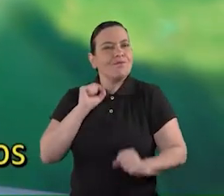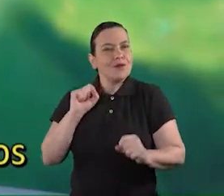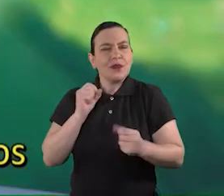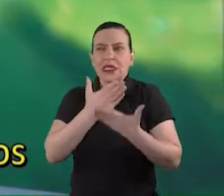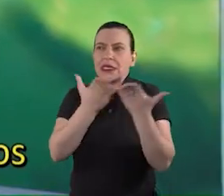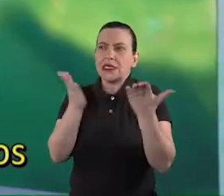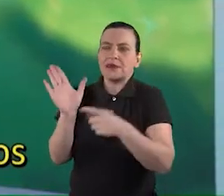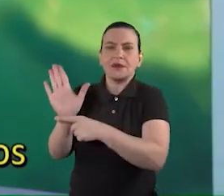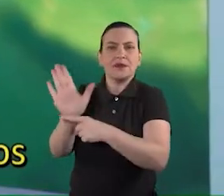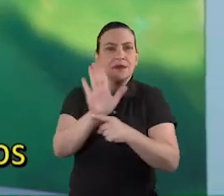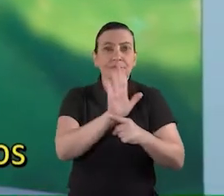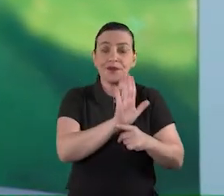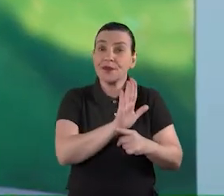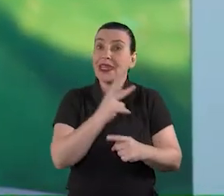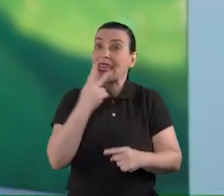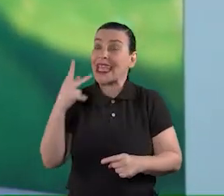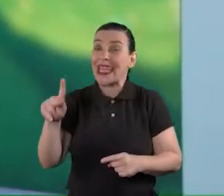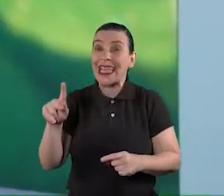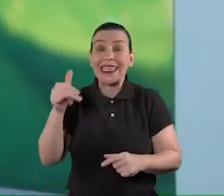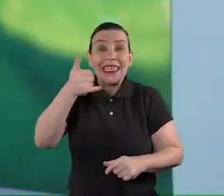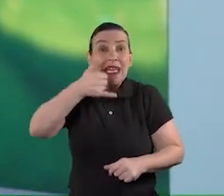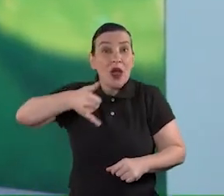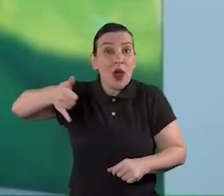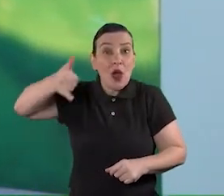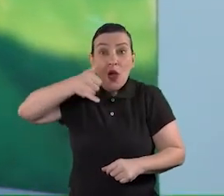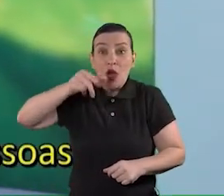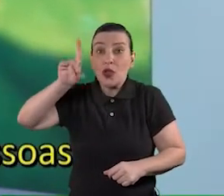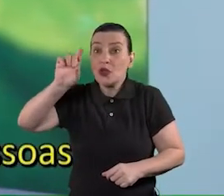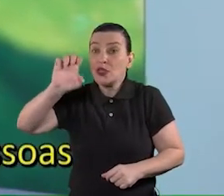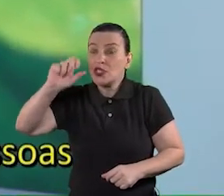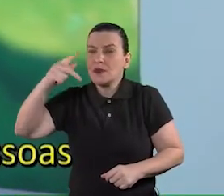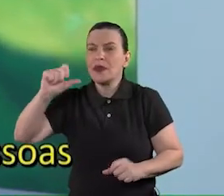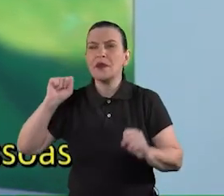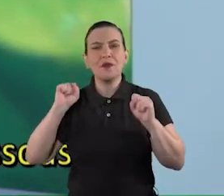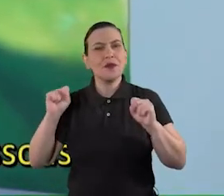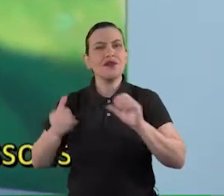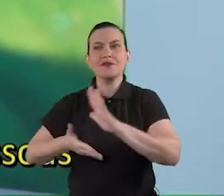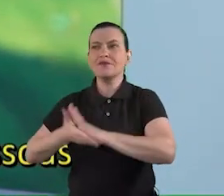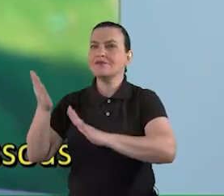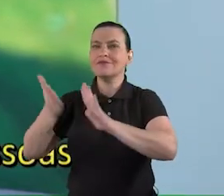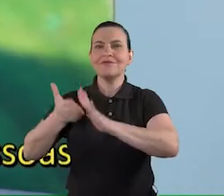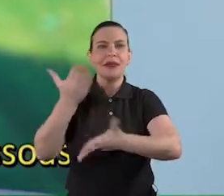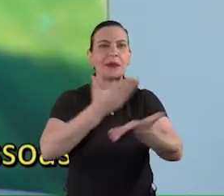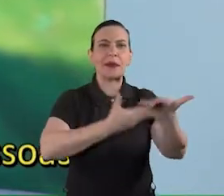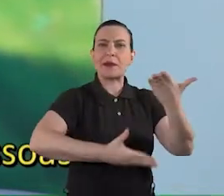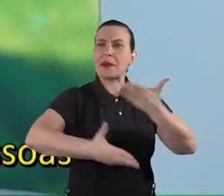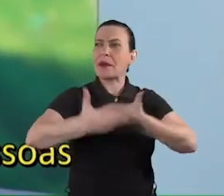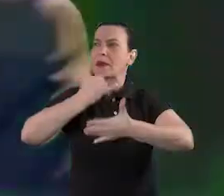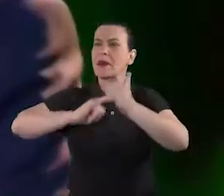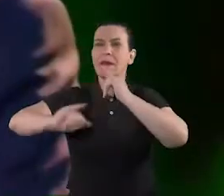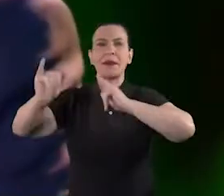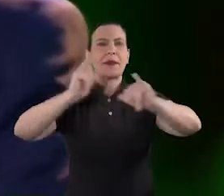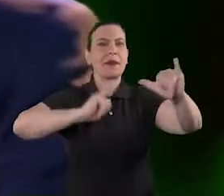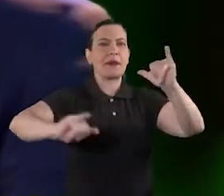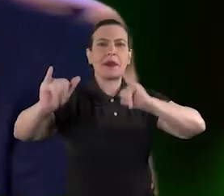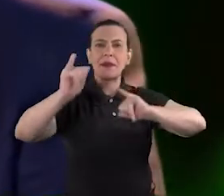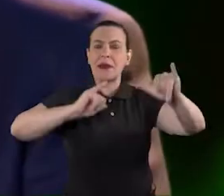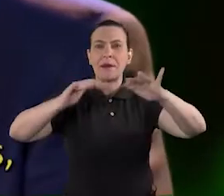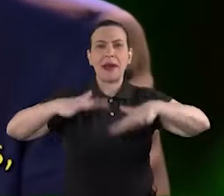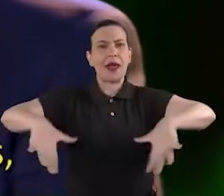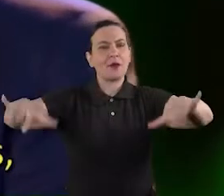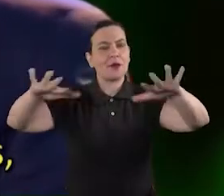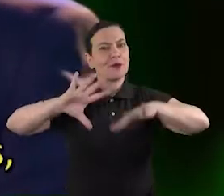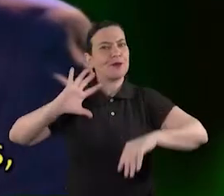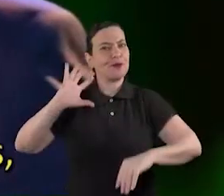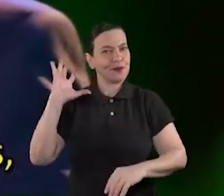pessoas o Deep Blue foi um dos primeiros óleos com os quais pude sair e começar a compartilhar com outras pessoas em uma